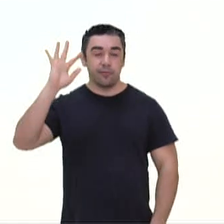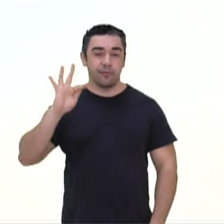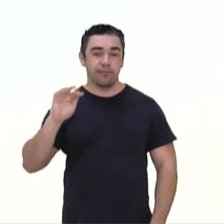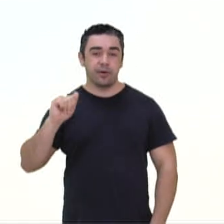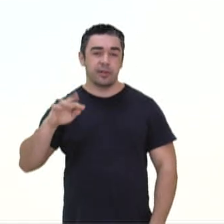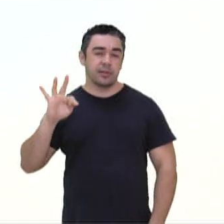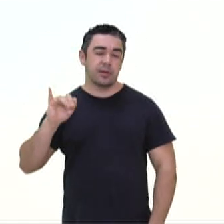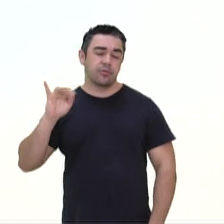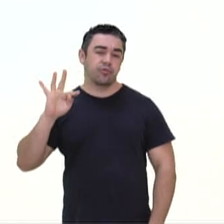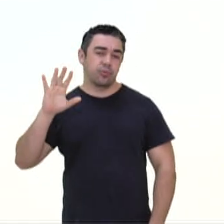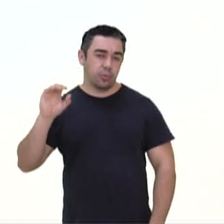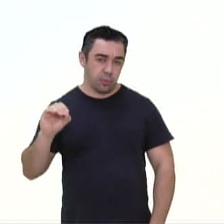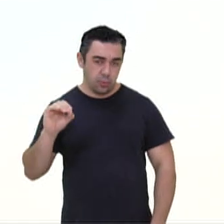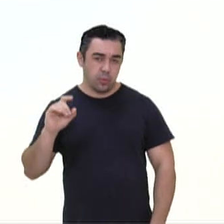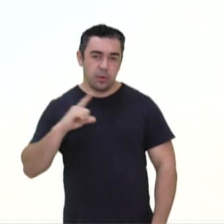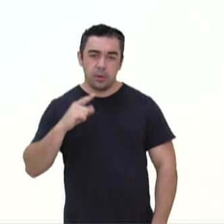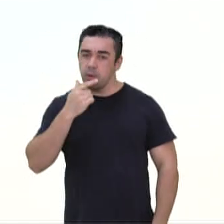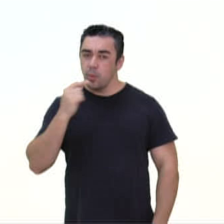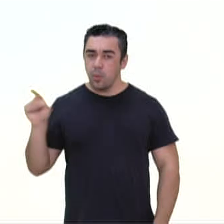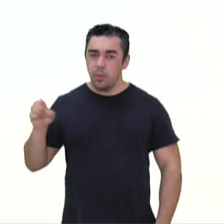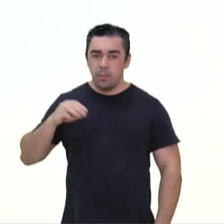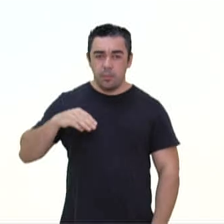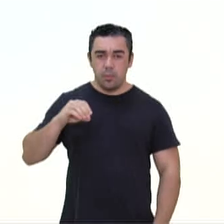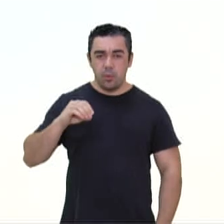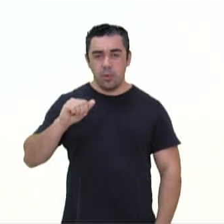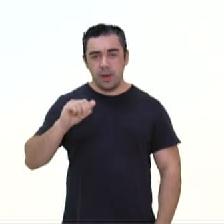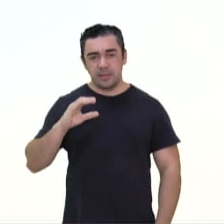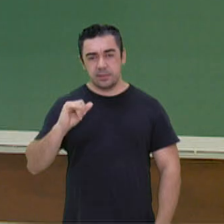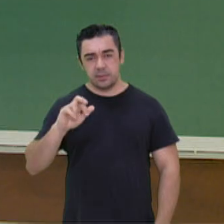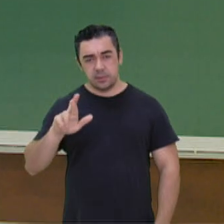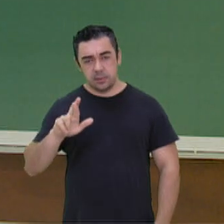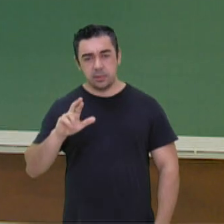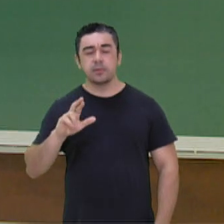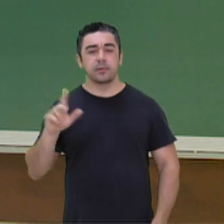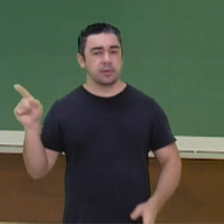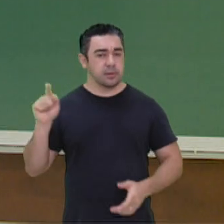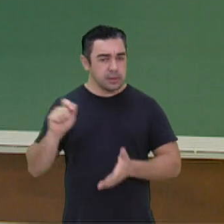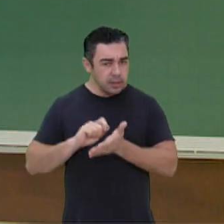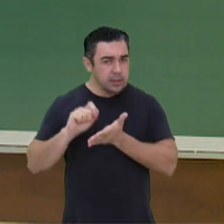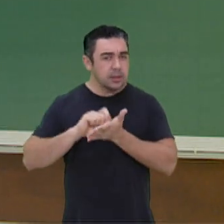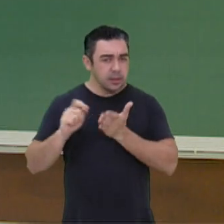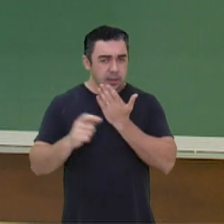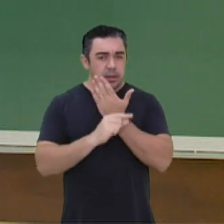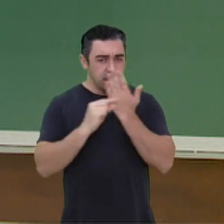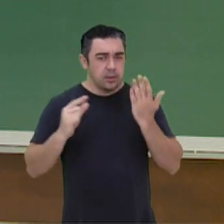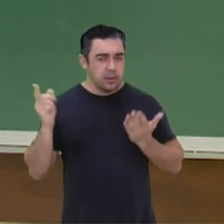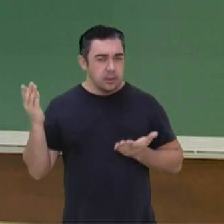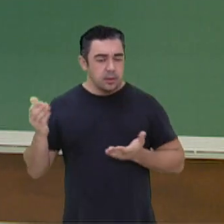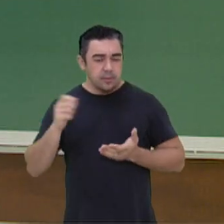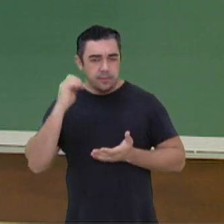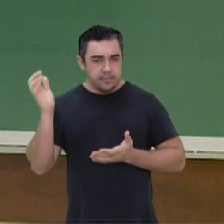Aí, até falei de Moacir Esclira aí. Ele trabalha muito bem o conto fantástico.